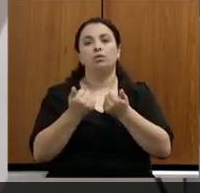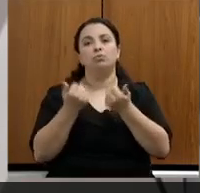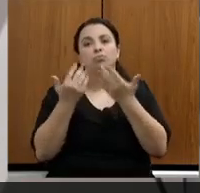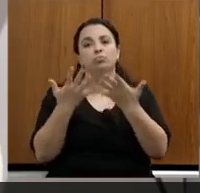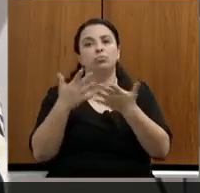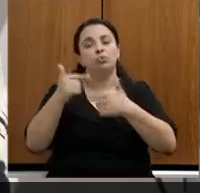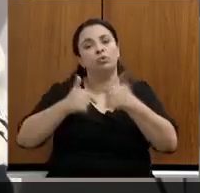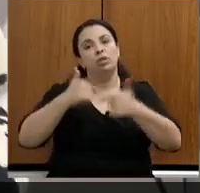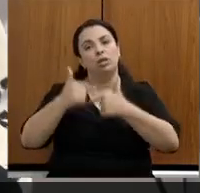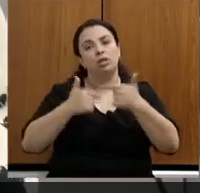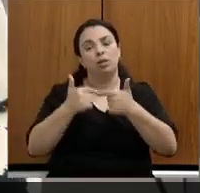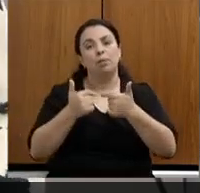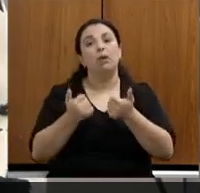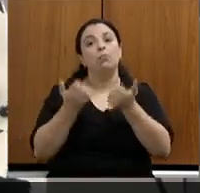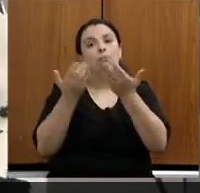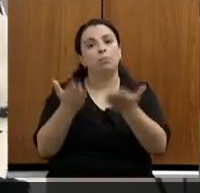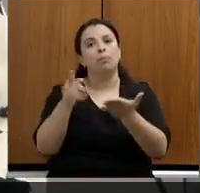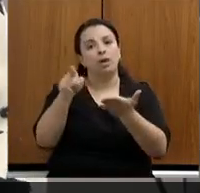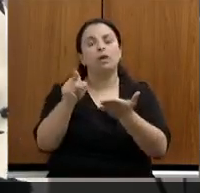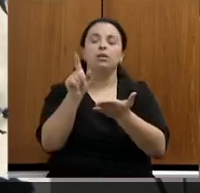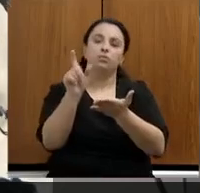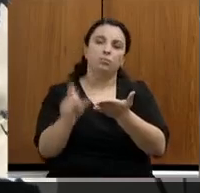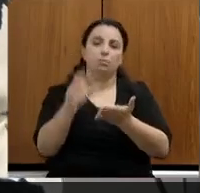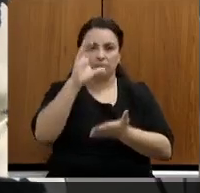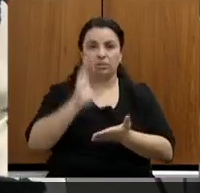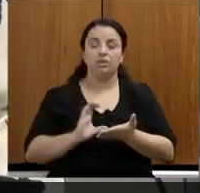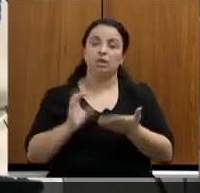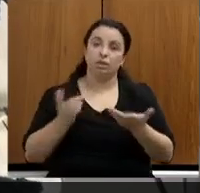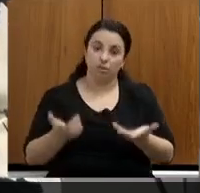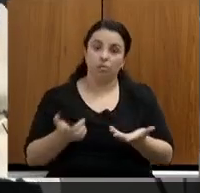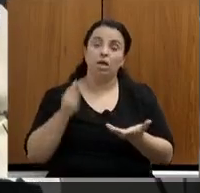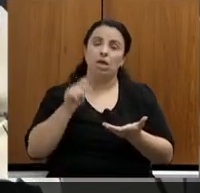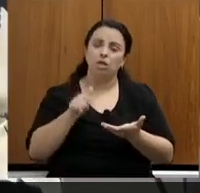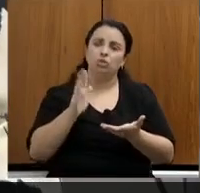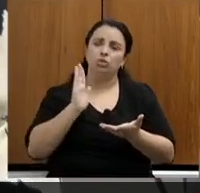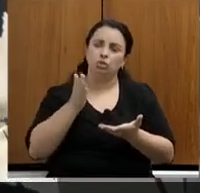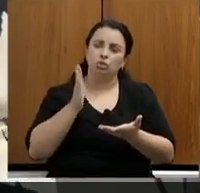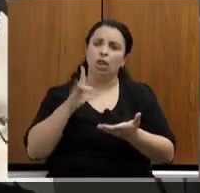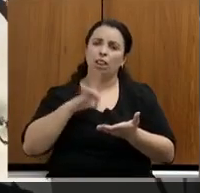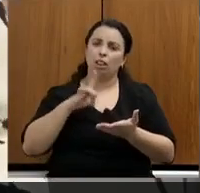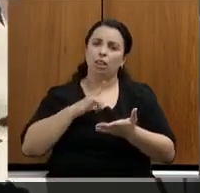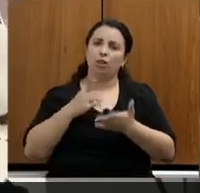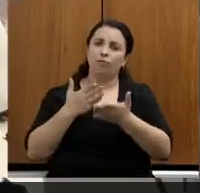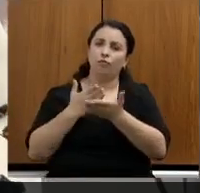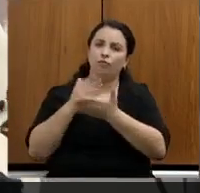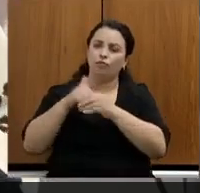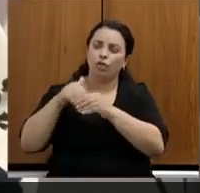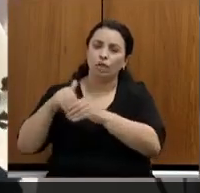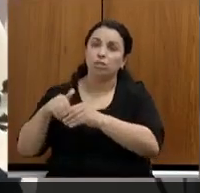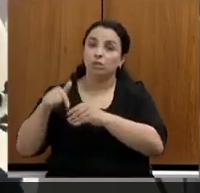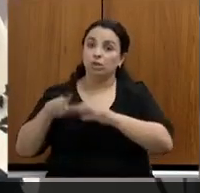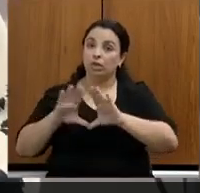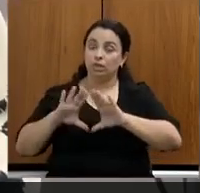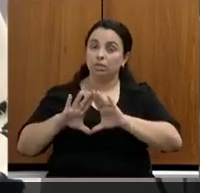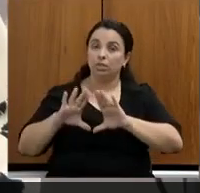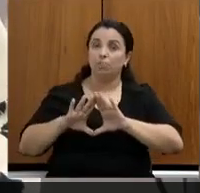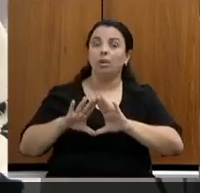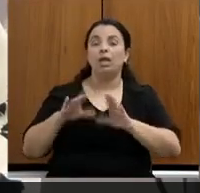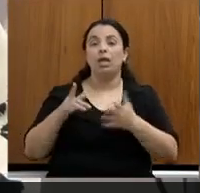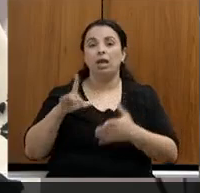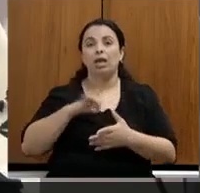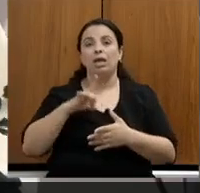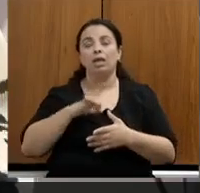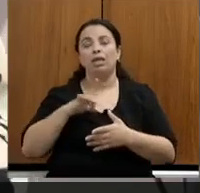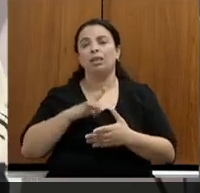Esse PL tramita na Assembleia Legislativa e prevê 32 blocos regionais de resíduos sólidos e 22 de